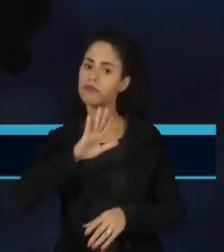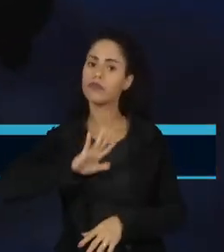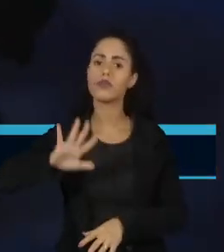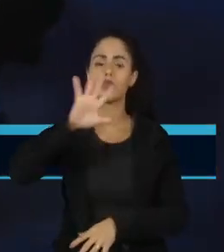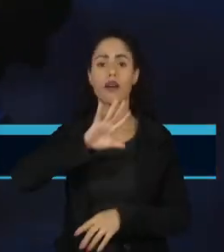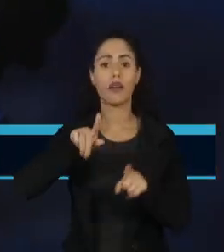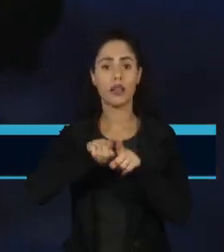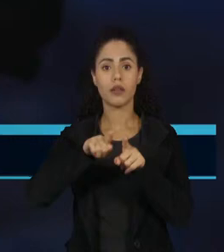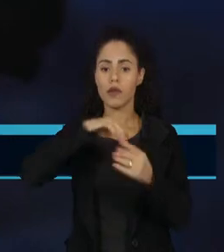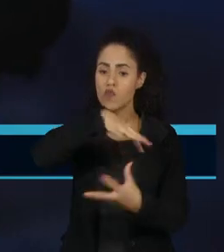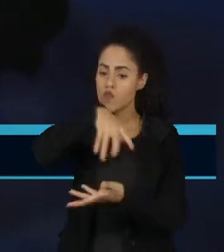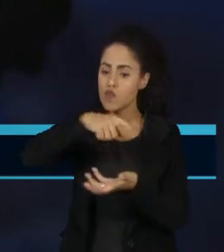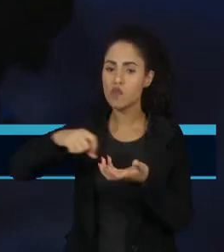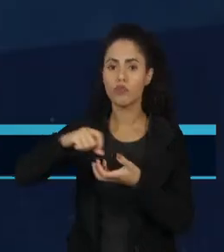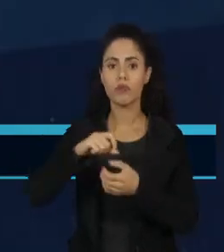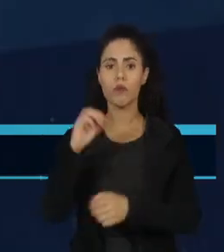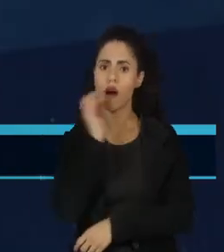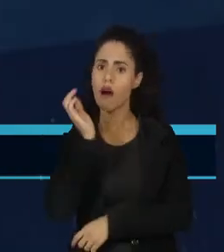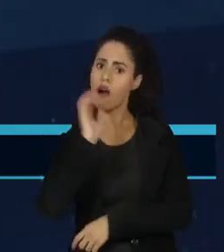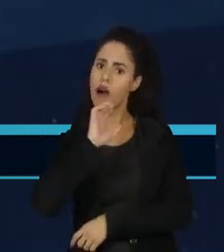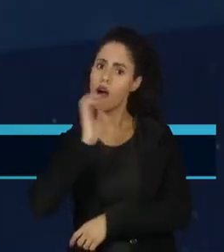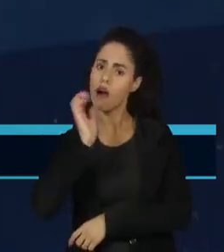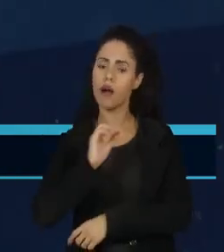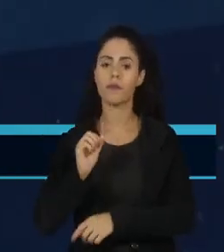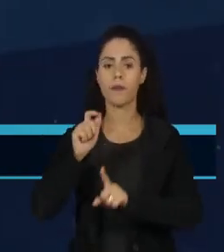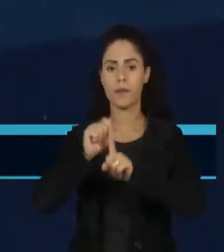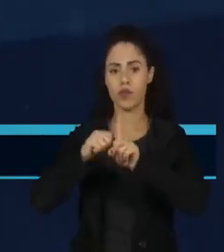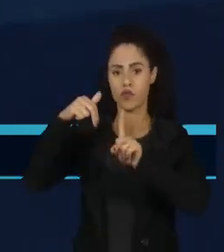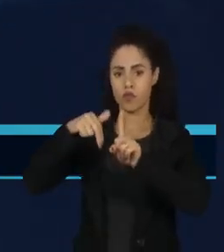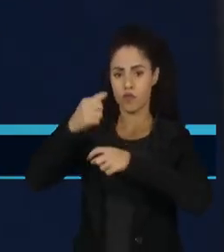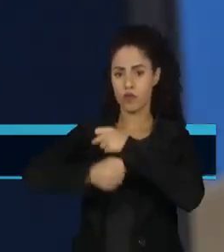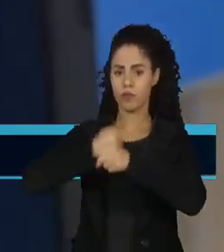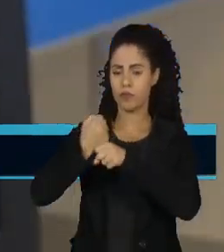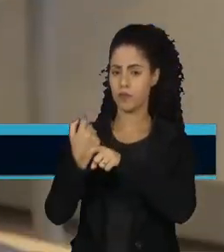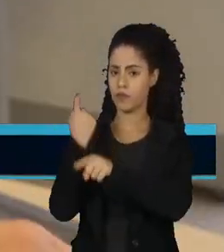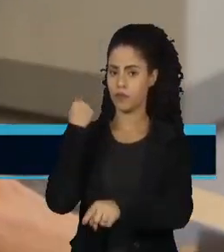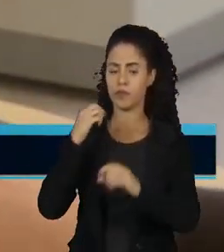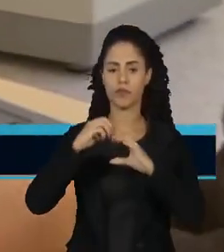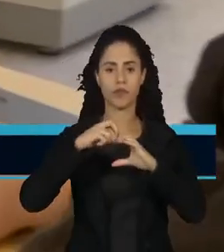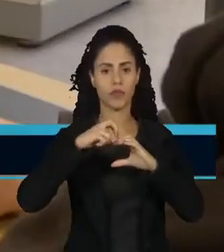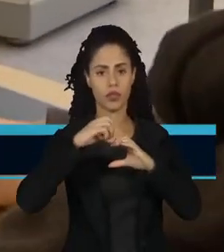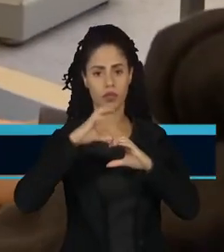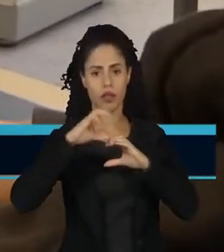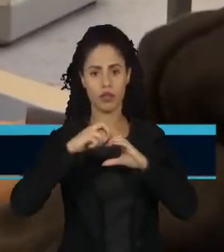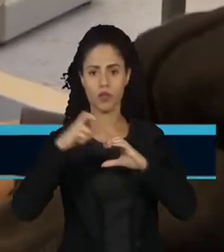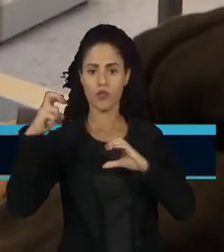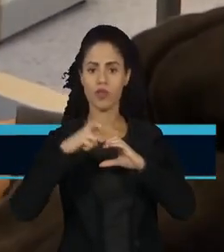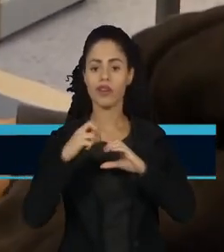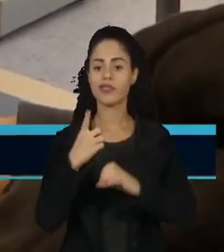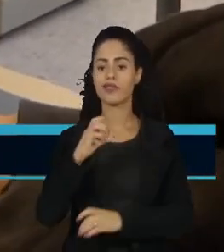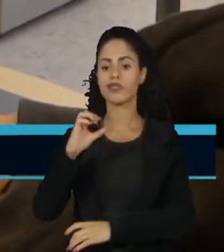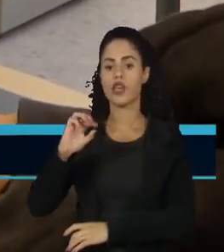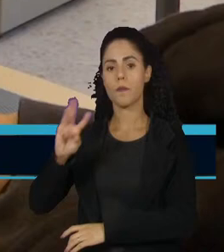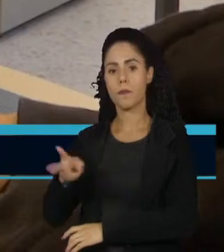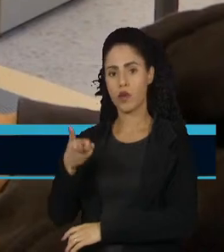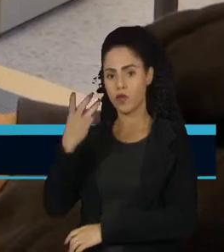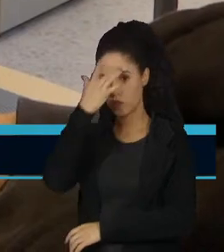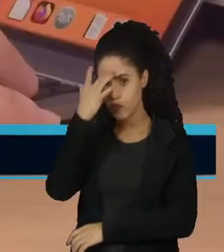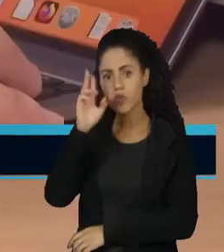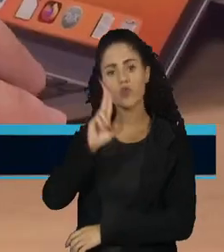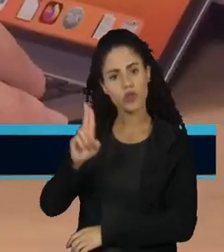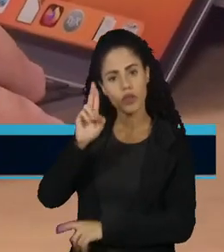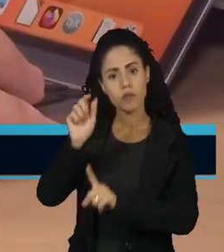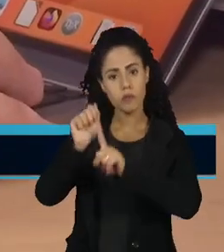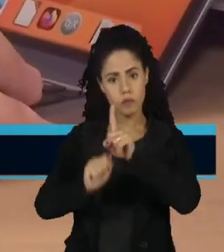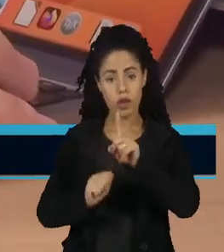E numa velocidade impressionante. Em novembro do ano passado, o chat GPT contava com 100 milhões de usuários mensais.